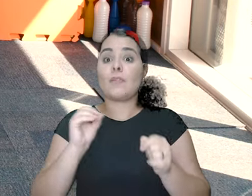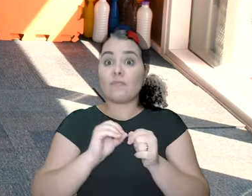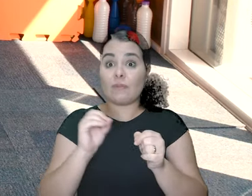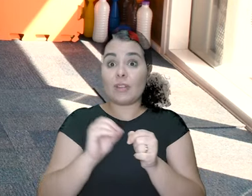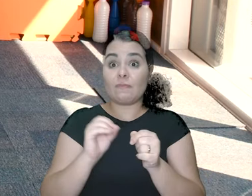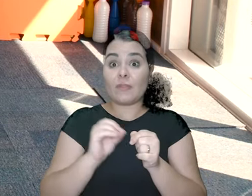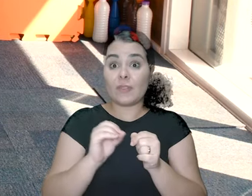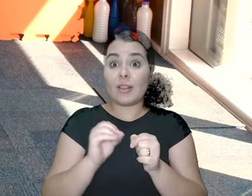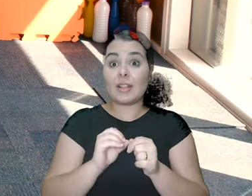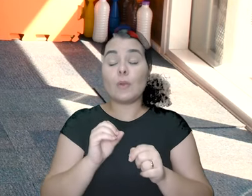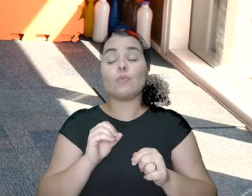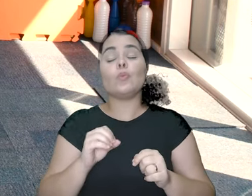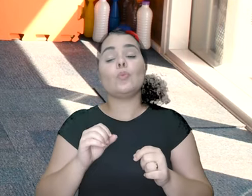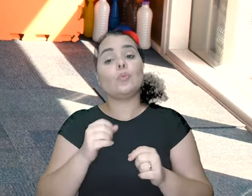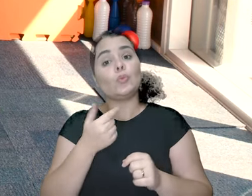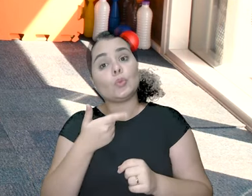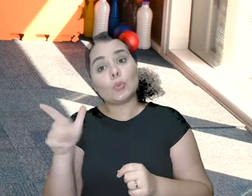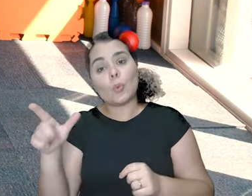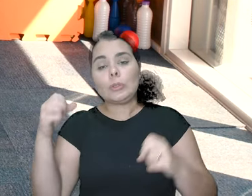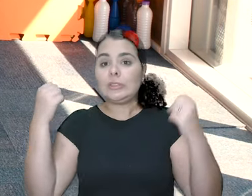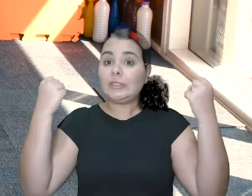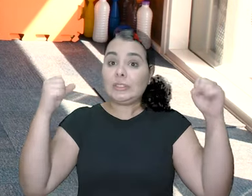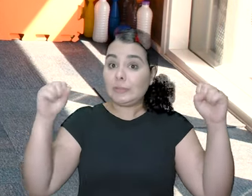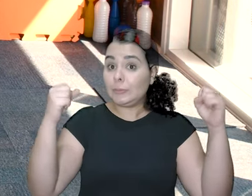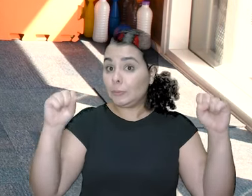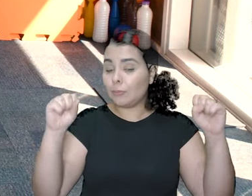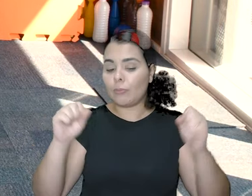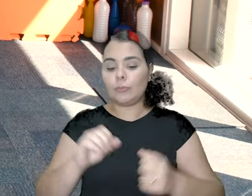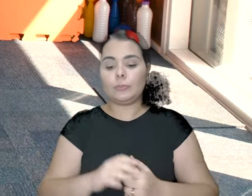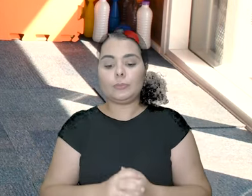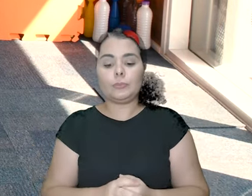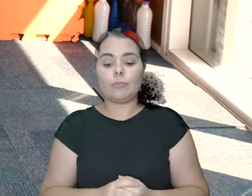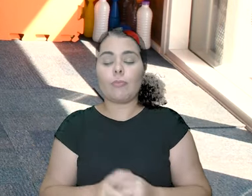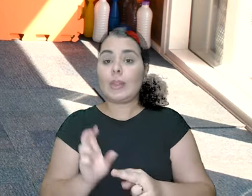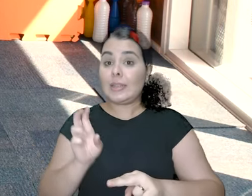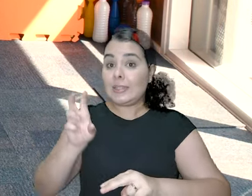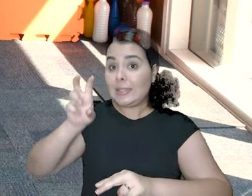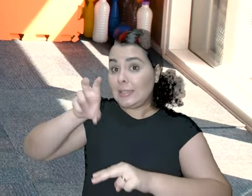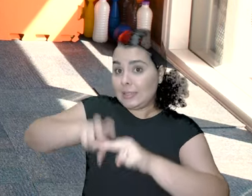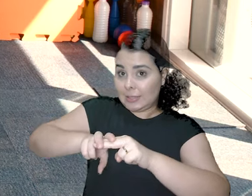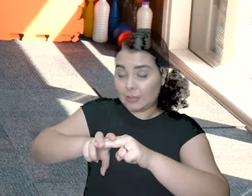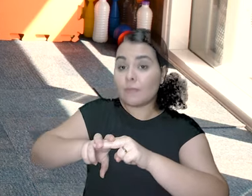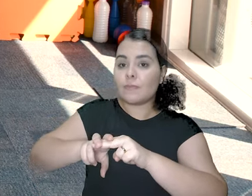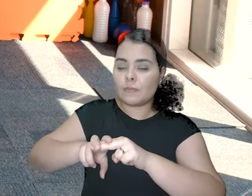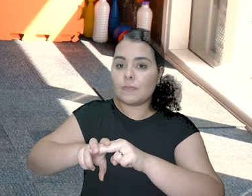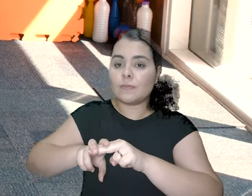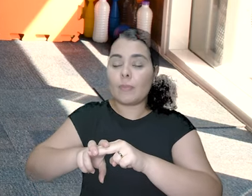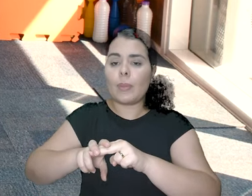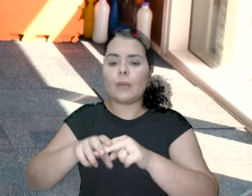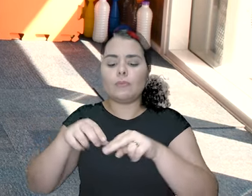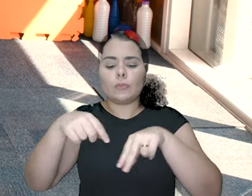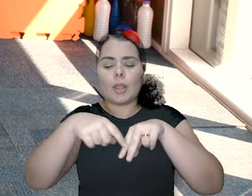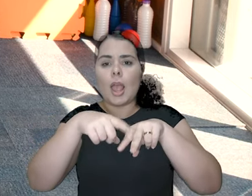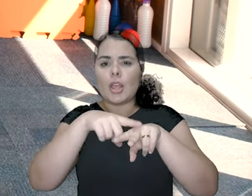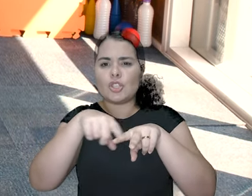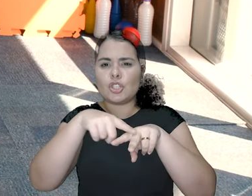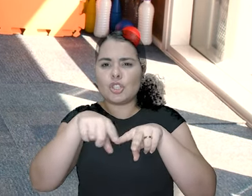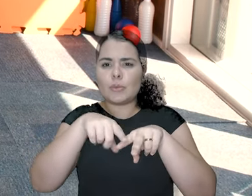para a gente fazer de frente. Combinado? Sentou. Na pontinha da cadeira.